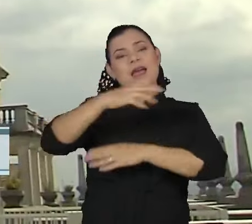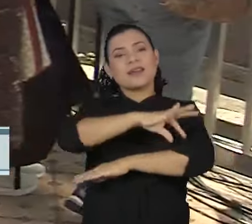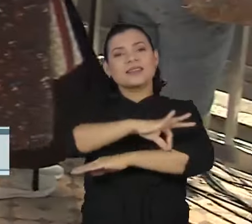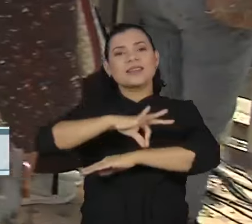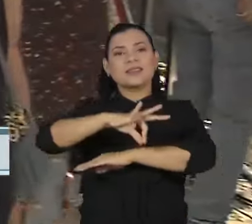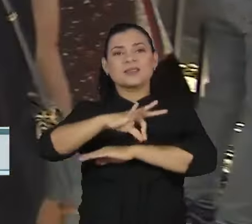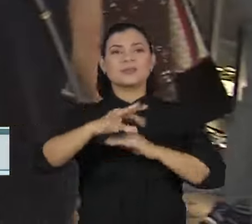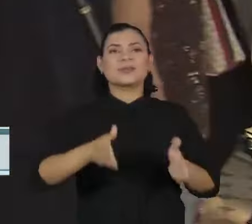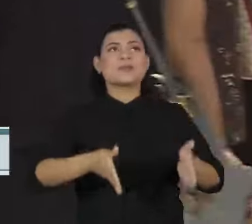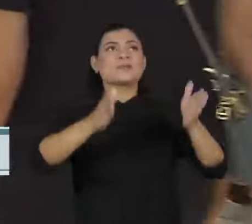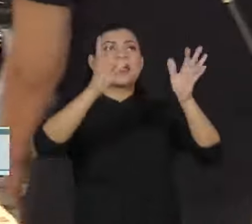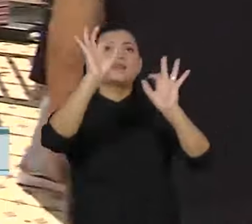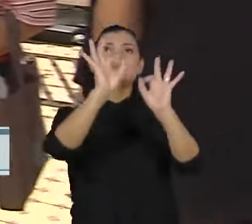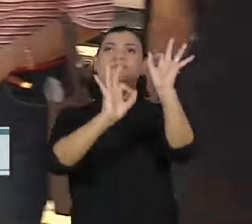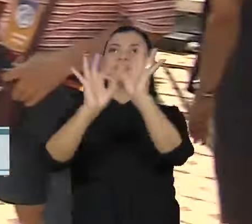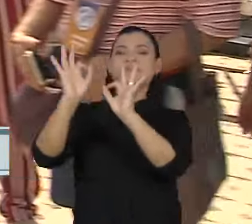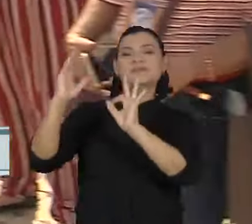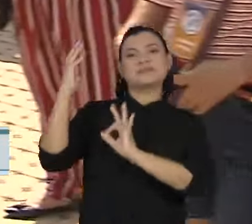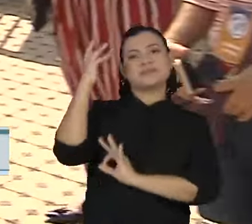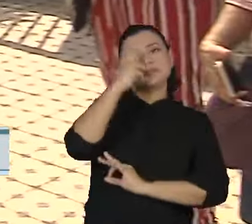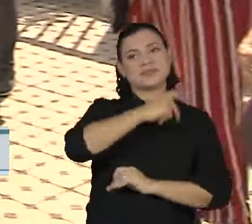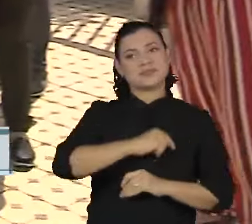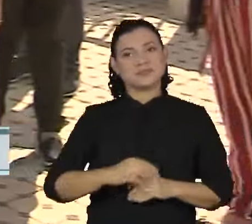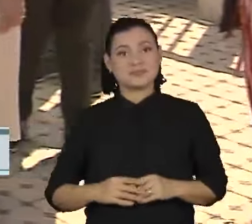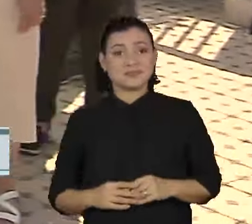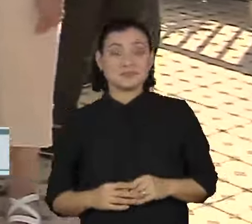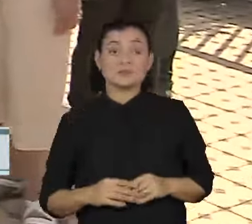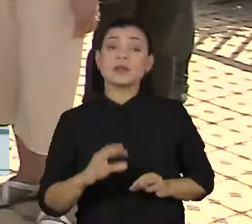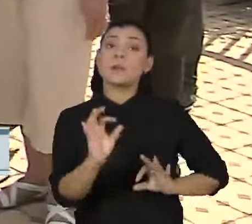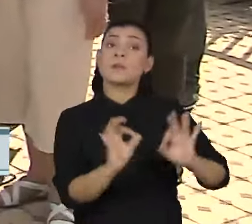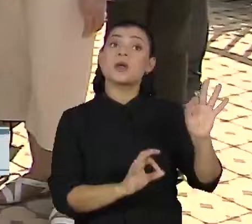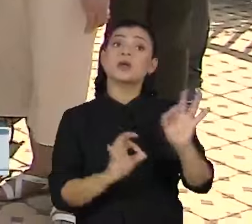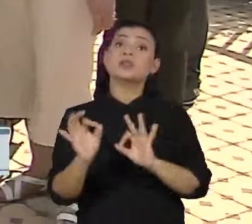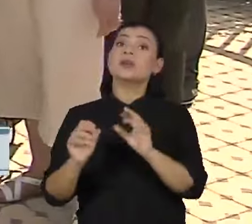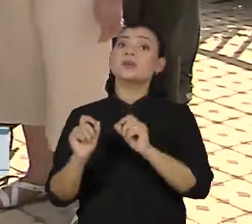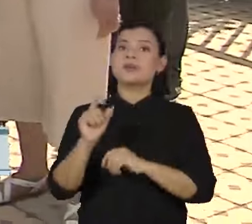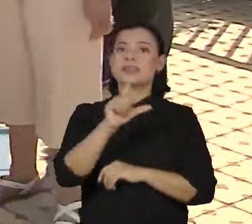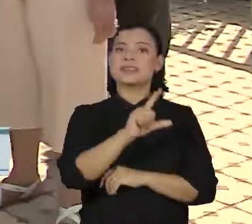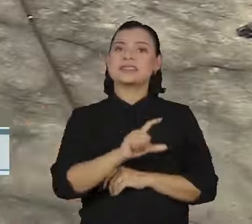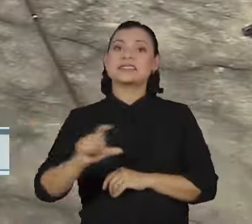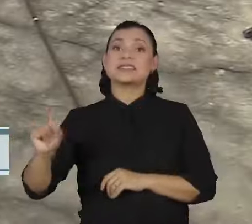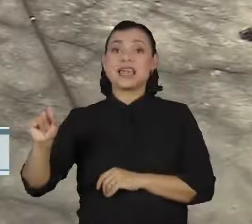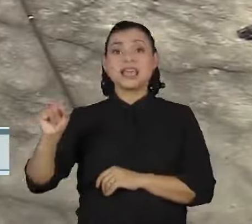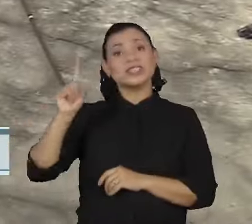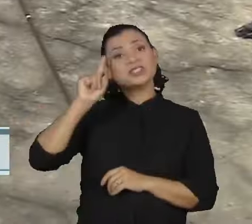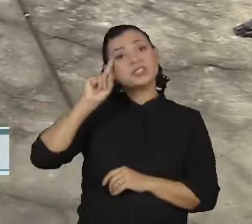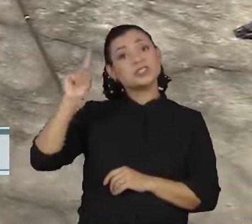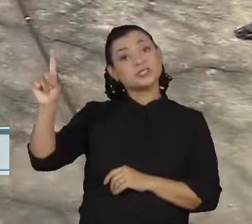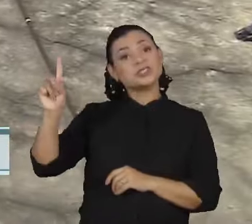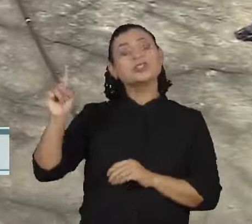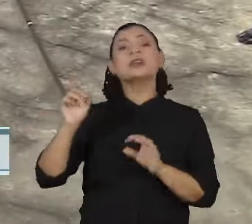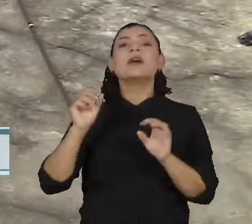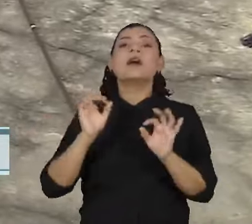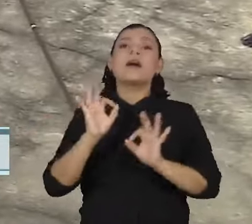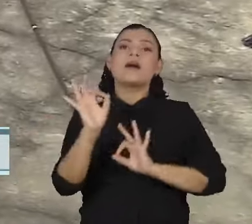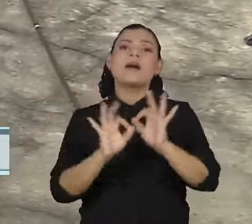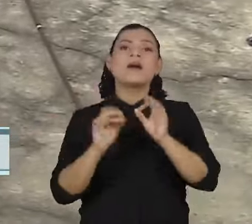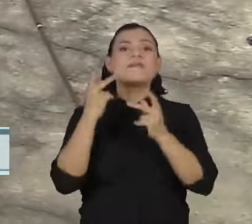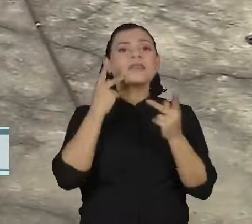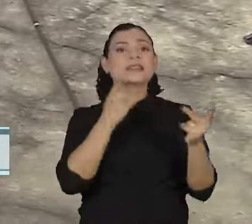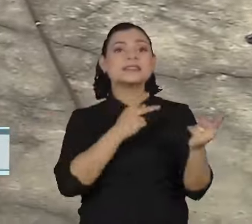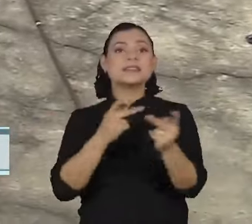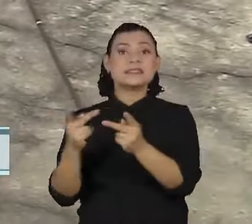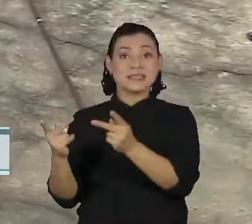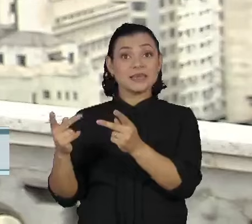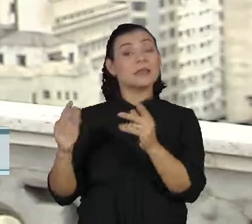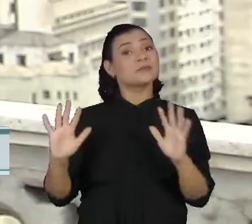prédio. Nós decidimos criar esse projeto que nós estamos chamando M100, que são 100 dias de programação e visitação em homenagem aos 100 anos